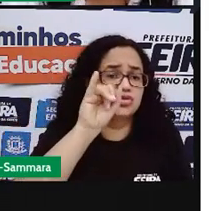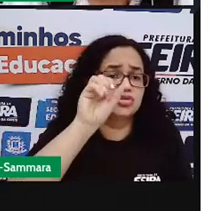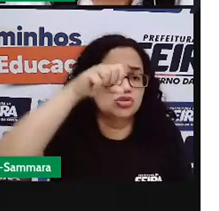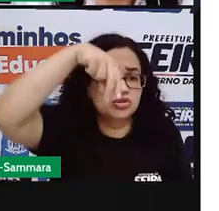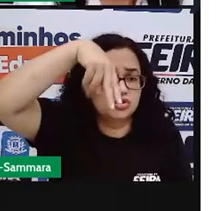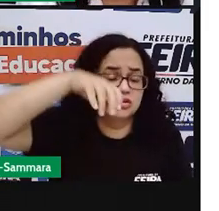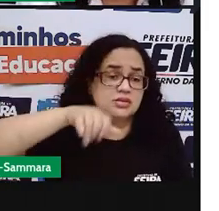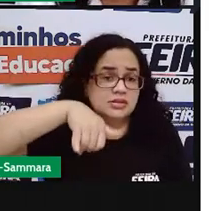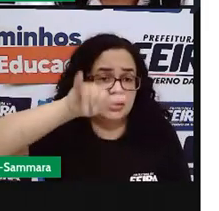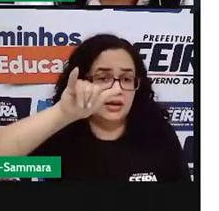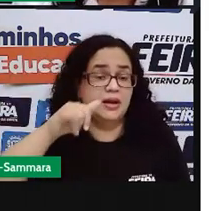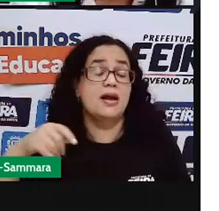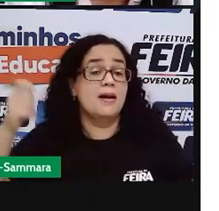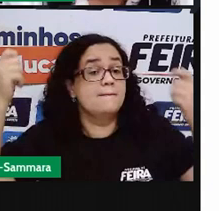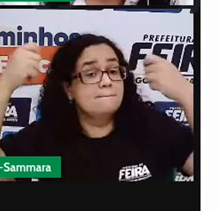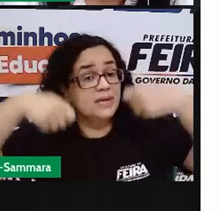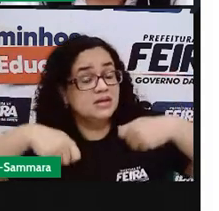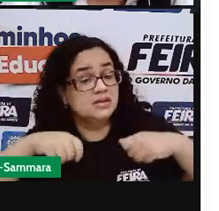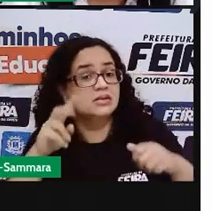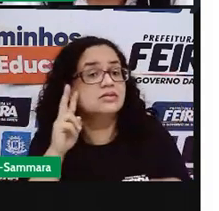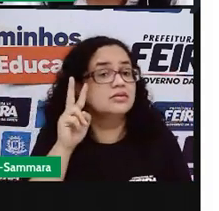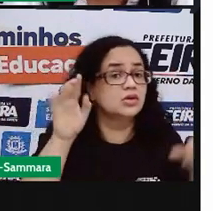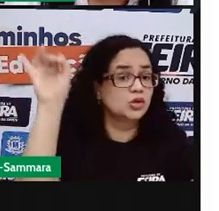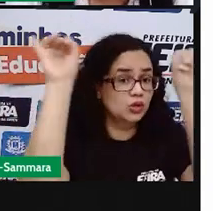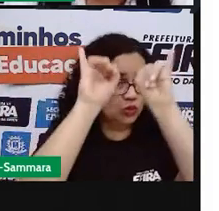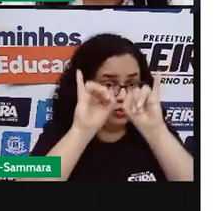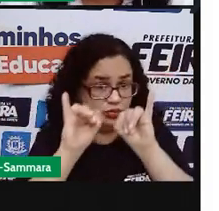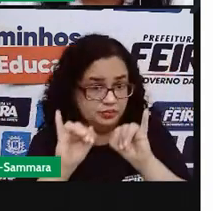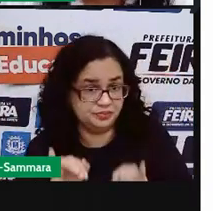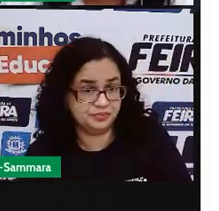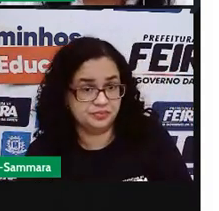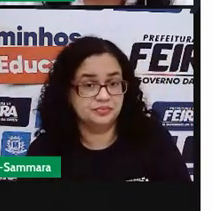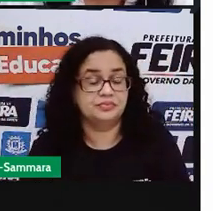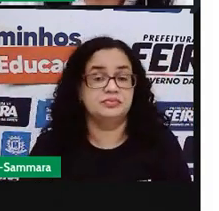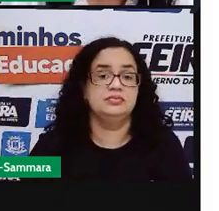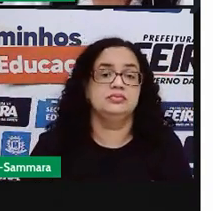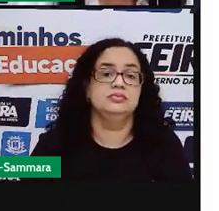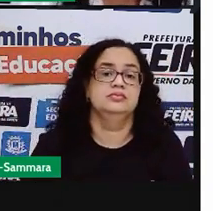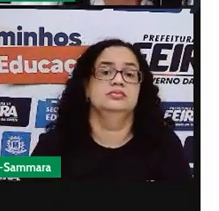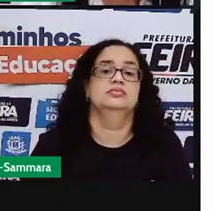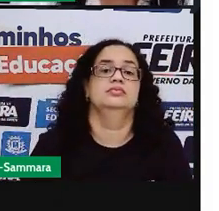necessário o uso da imagem e o uso dos textos.